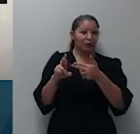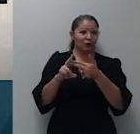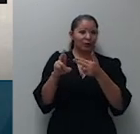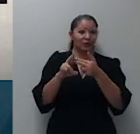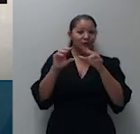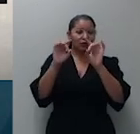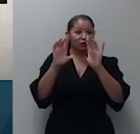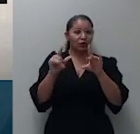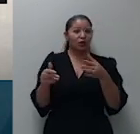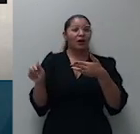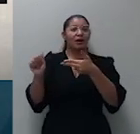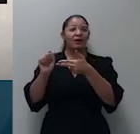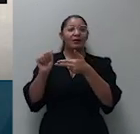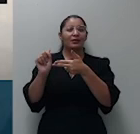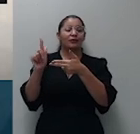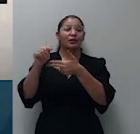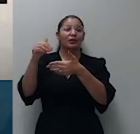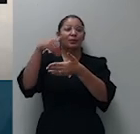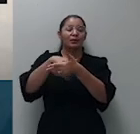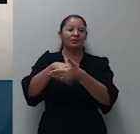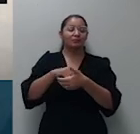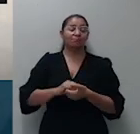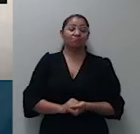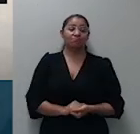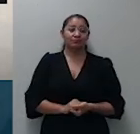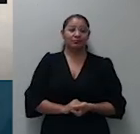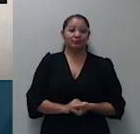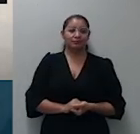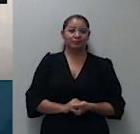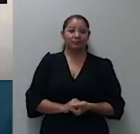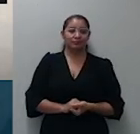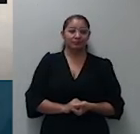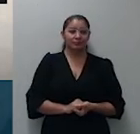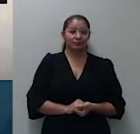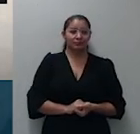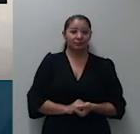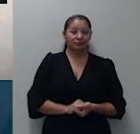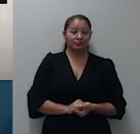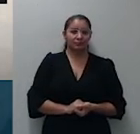sem impugnação e eu digo